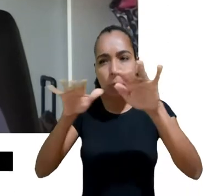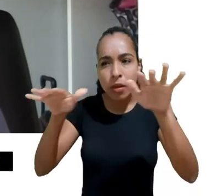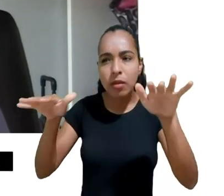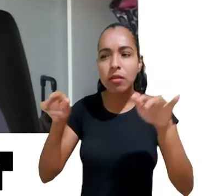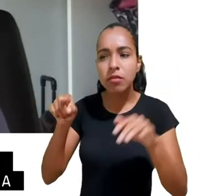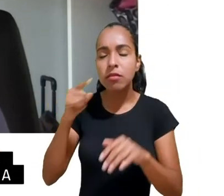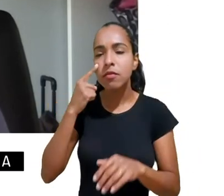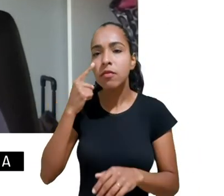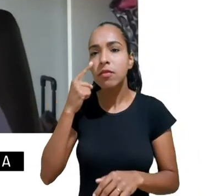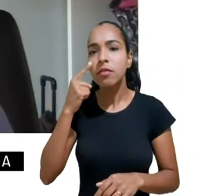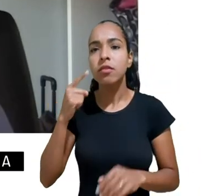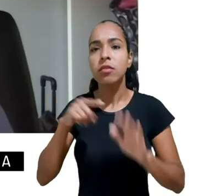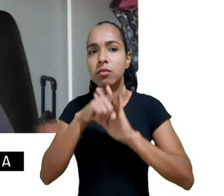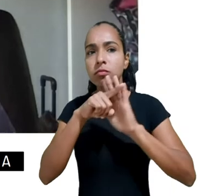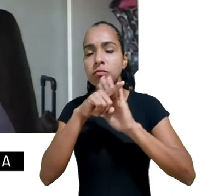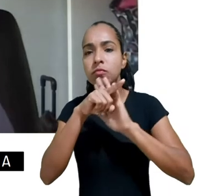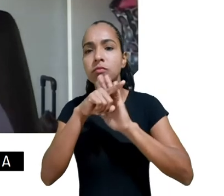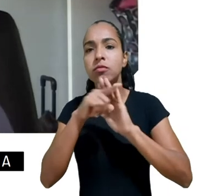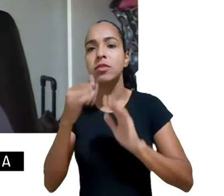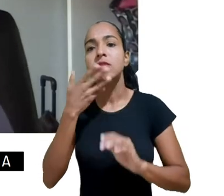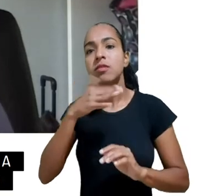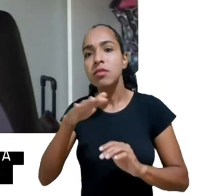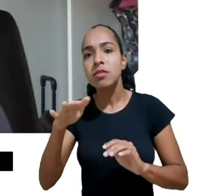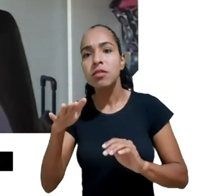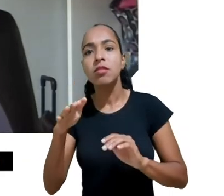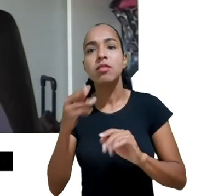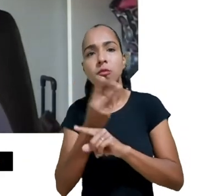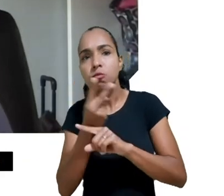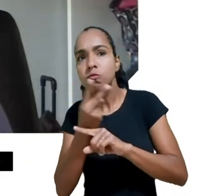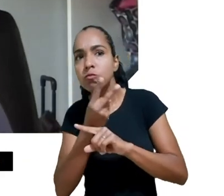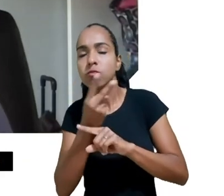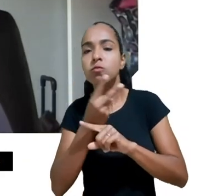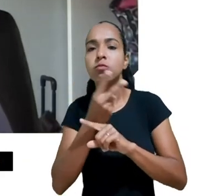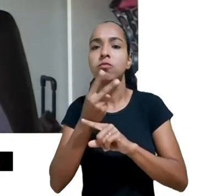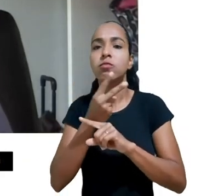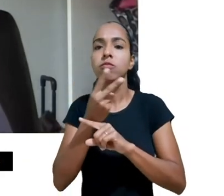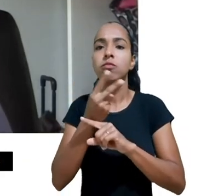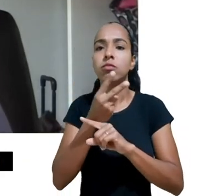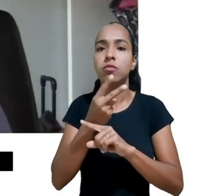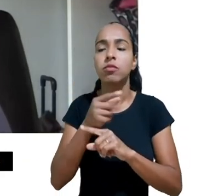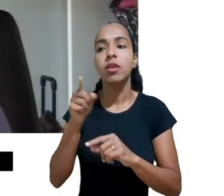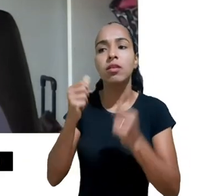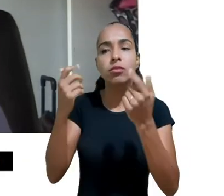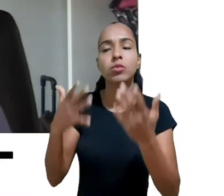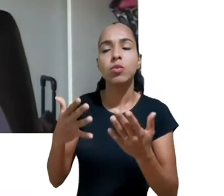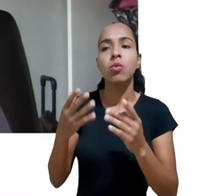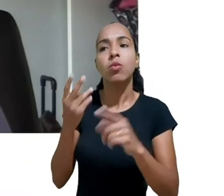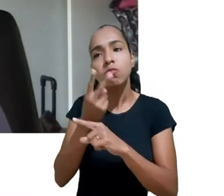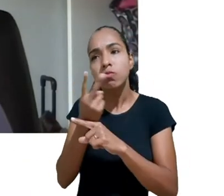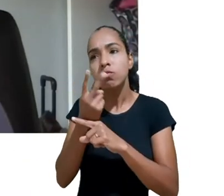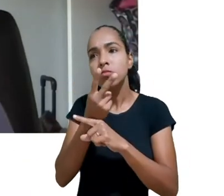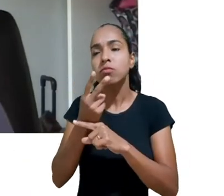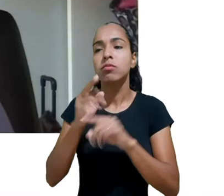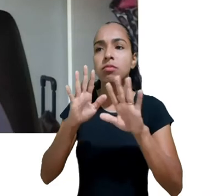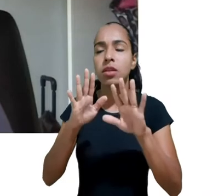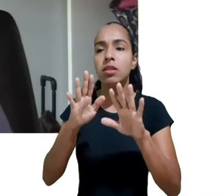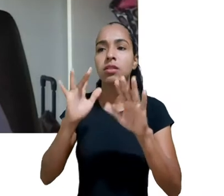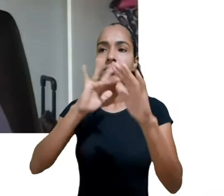mais as crianças que buscam conteúdo como bem pontuou o Demi mas as redes sociais oferecem esse conteúdo